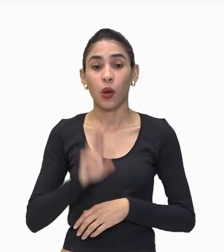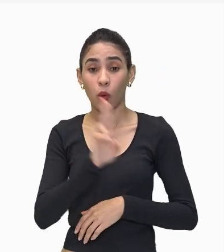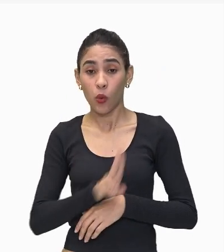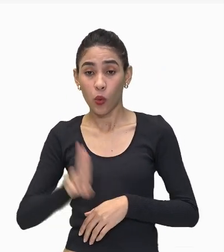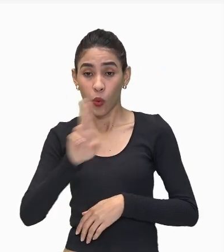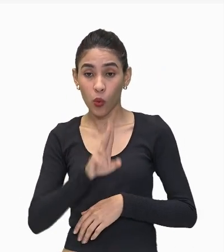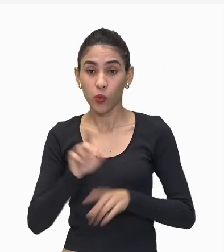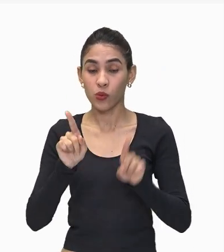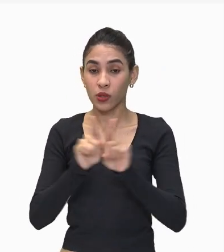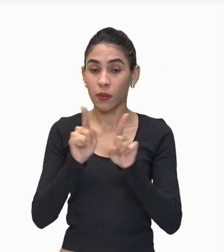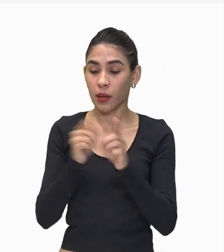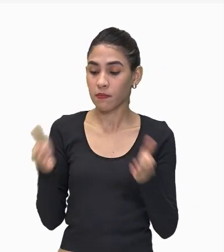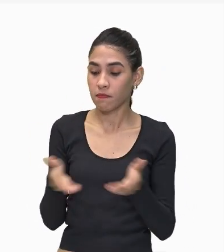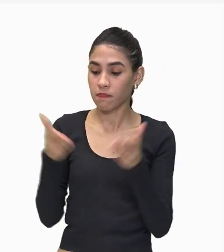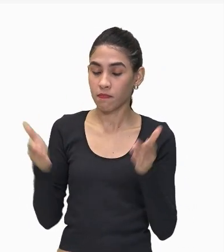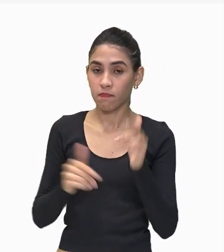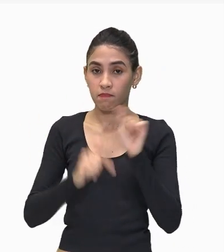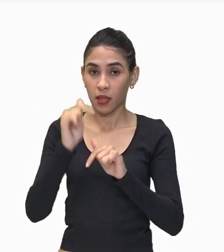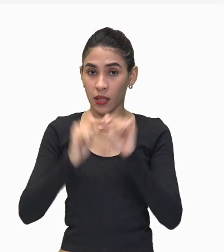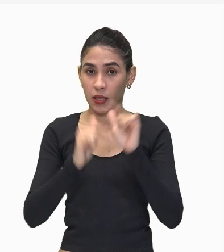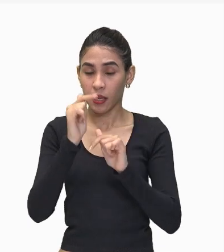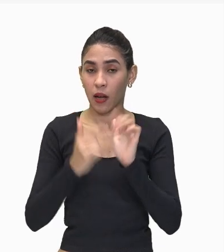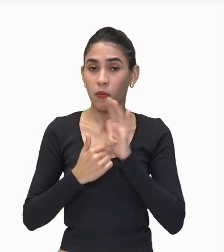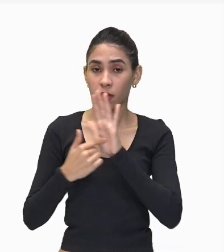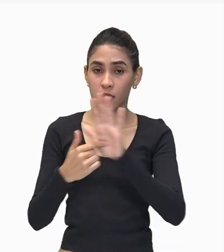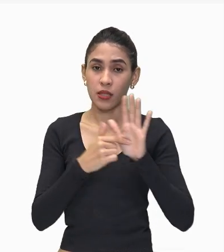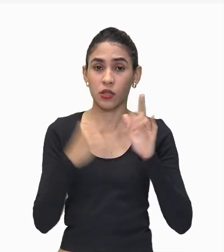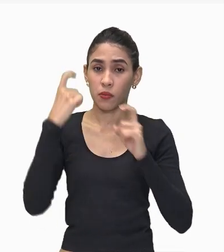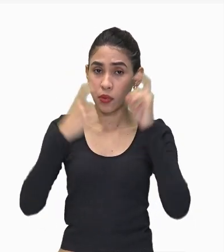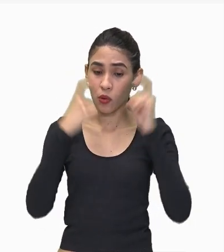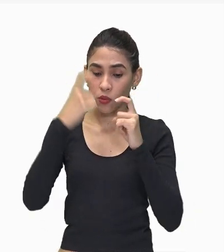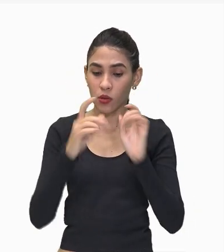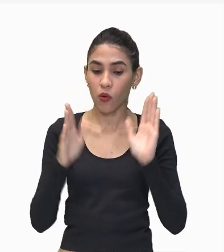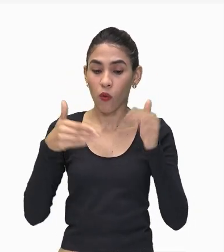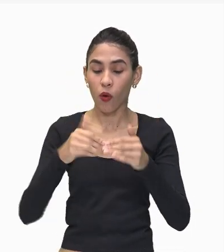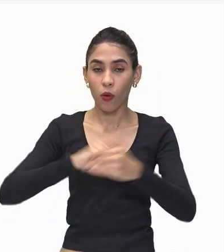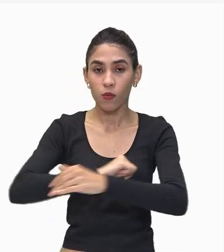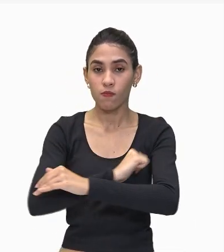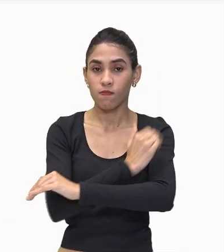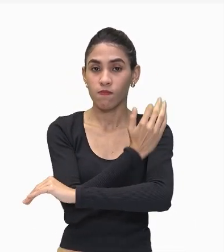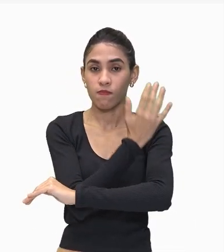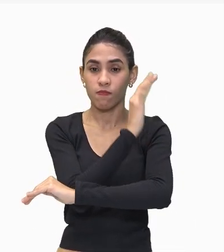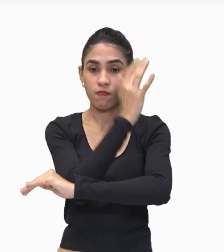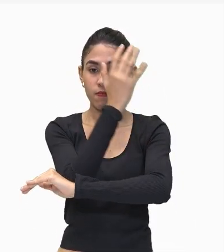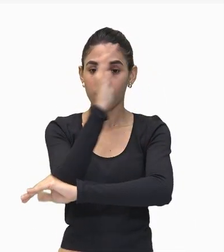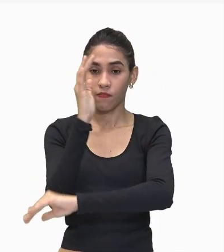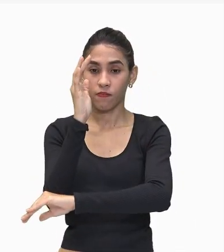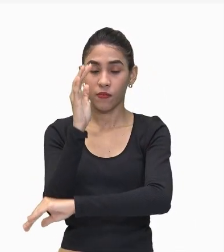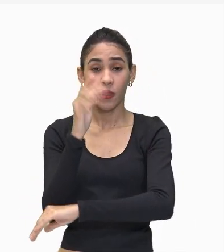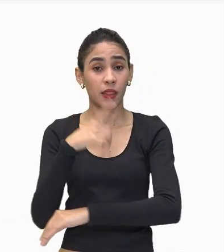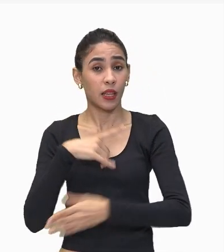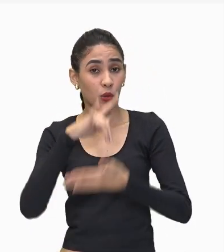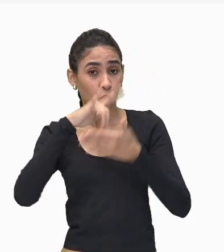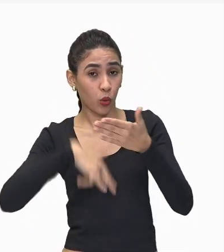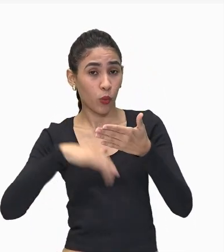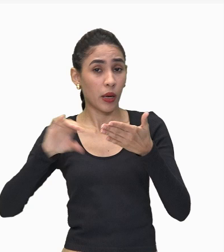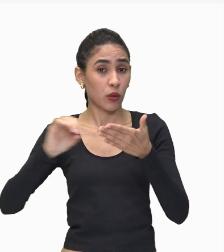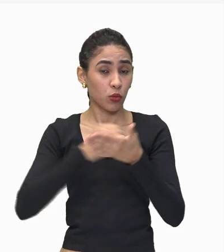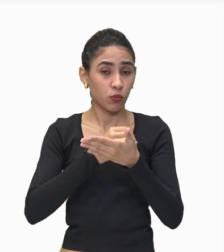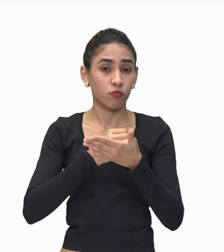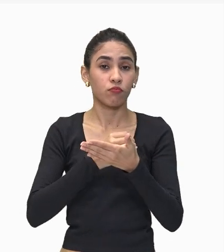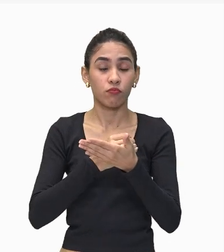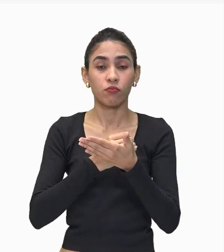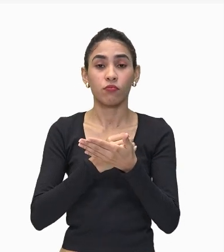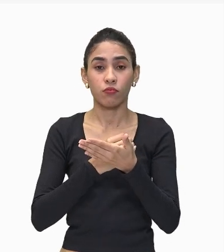Do uso de produtos Que mostra preocupação Com o meio ambiente Possuindo ali Certificados ambientais Como o selo